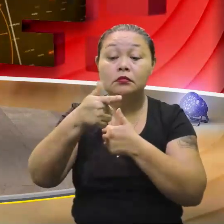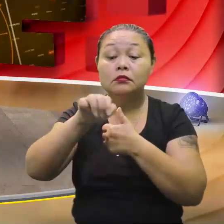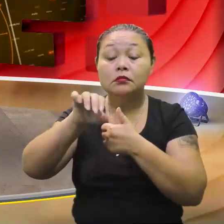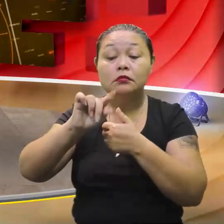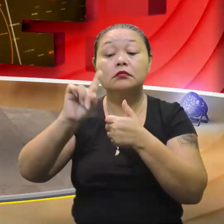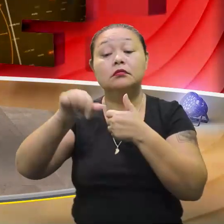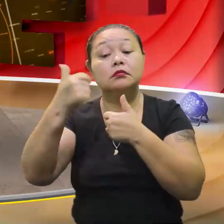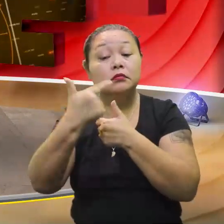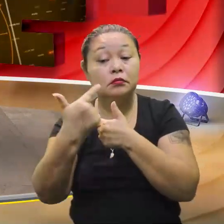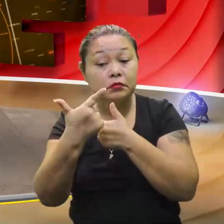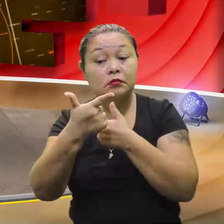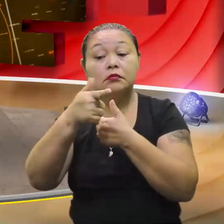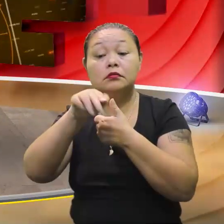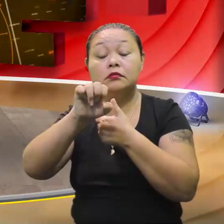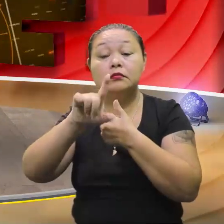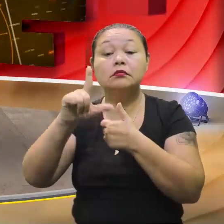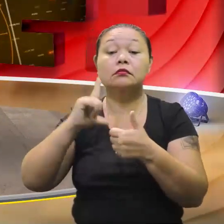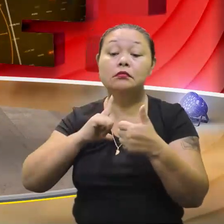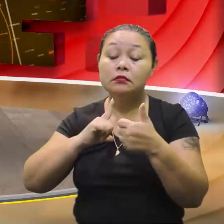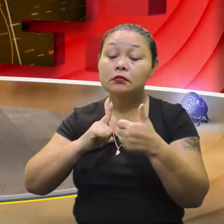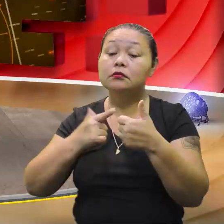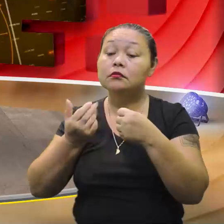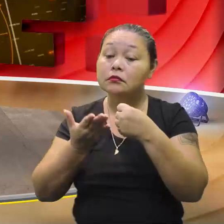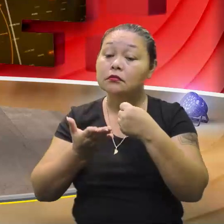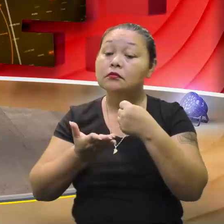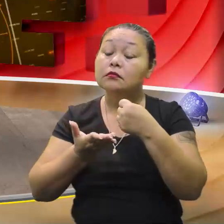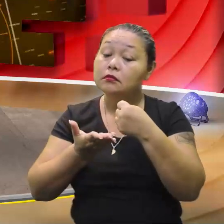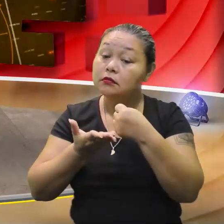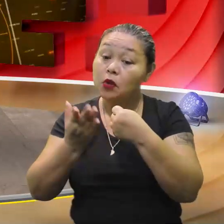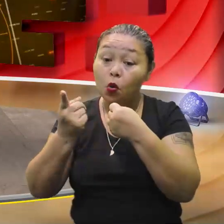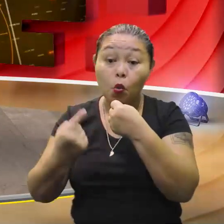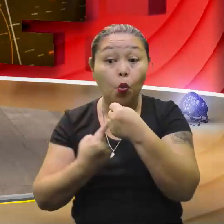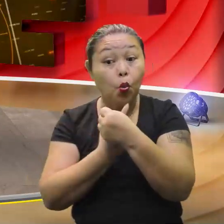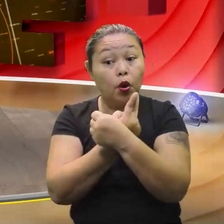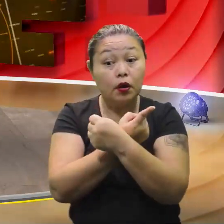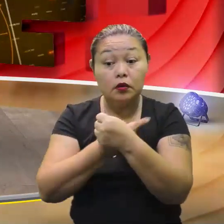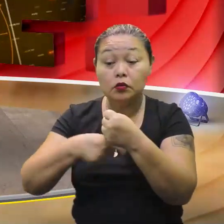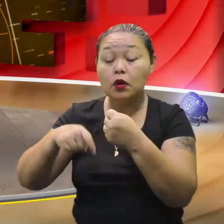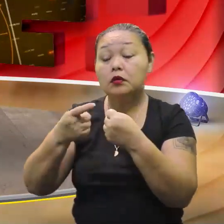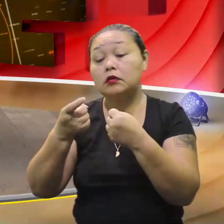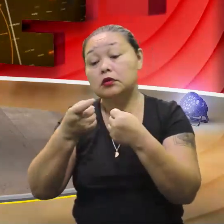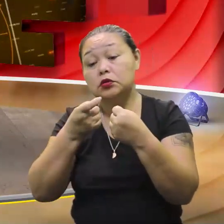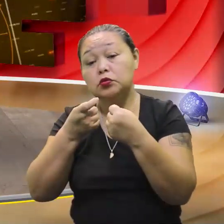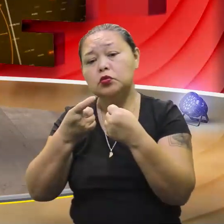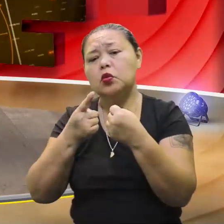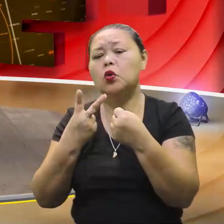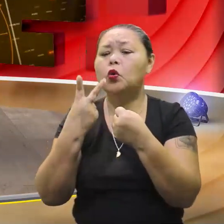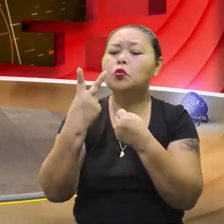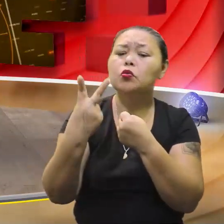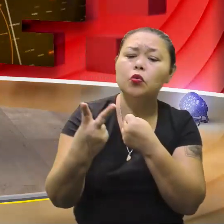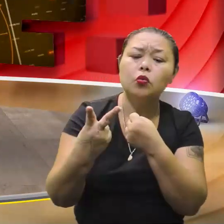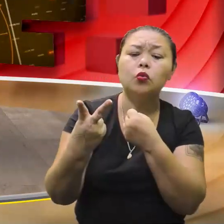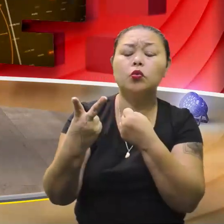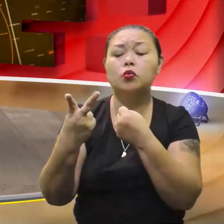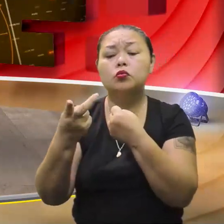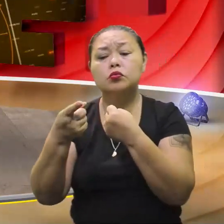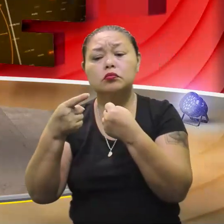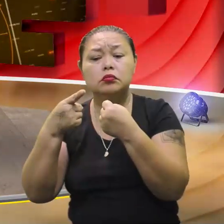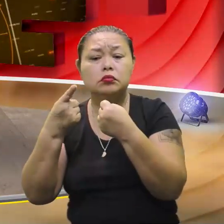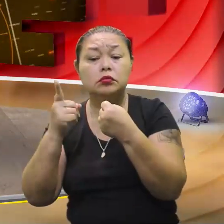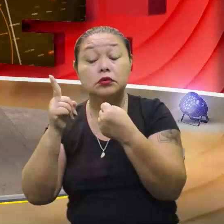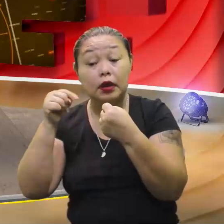ou do segundo grau, ela sempre vai ter um coeficiente só. Porque senão fica uma equação com dois coeficientes.